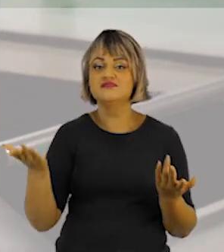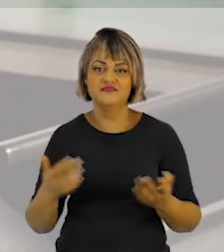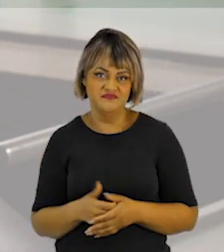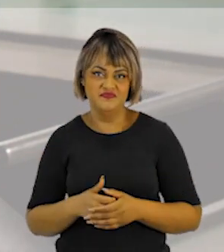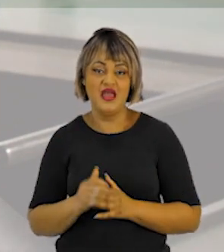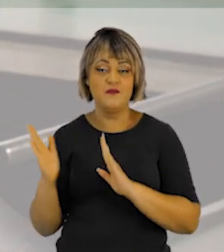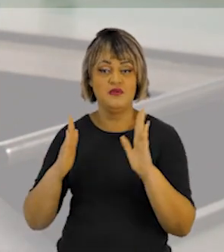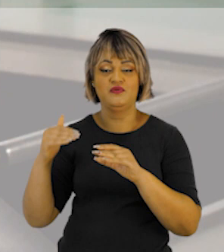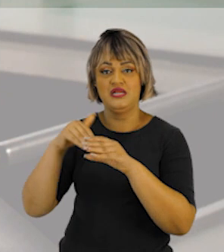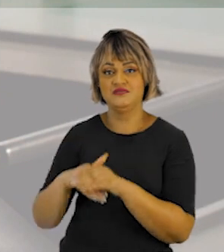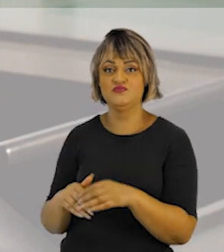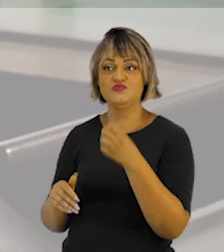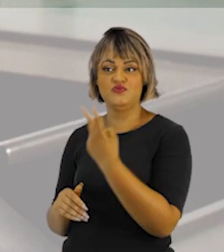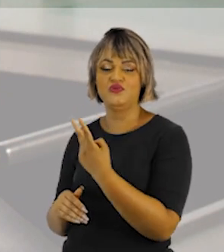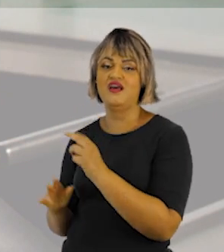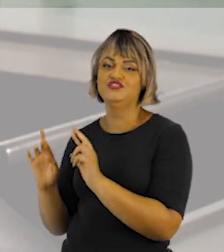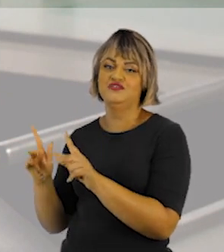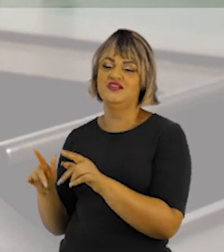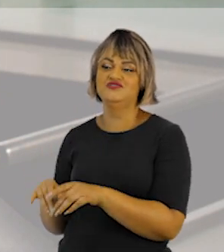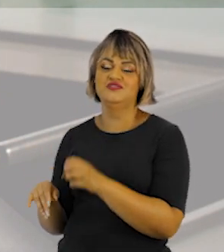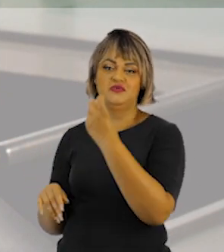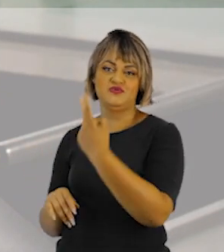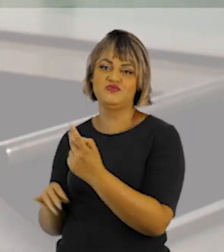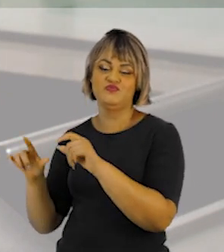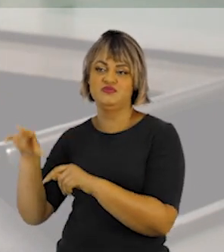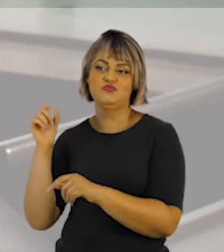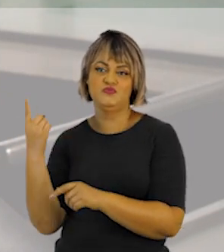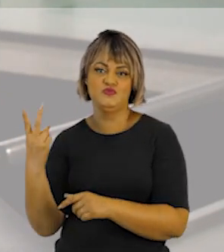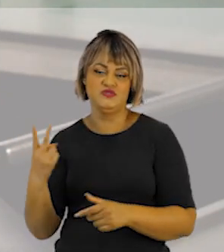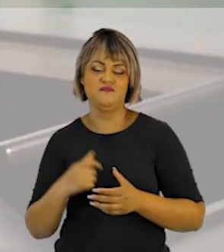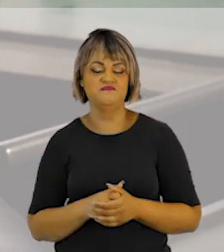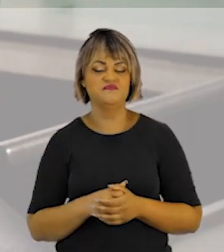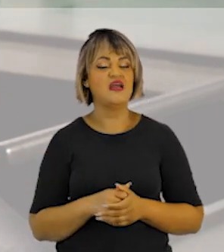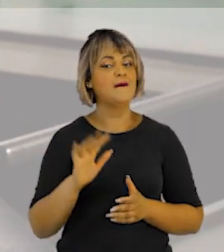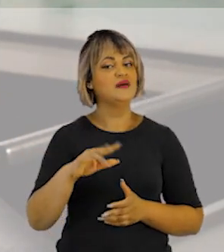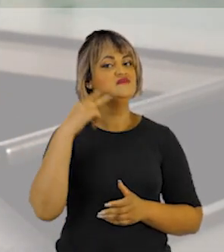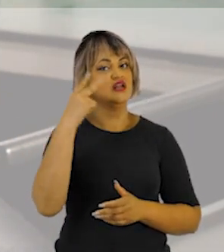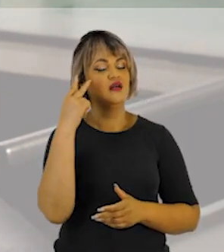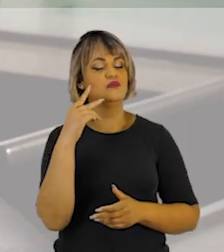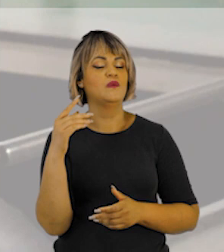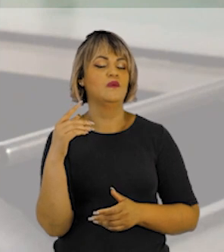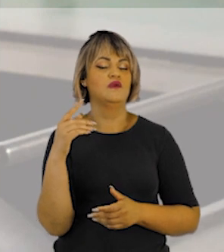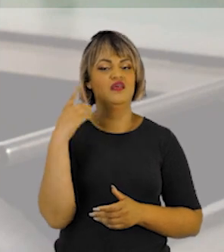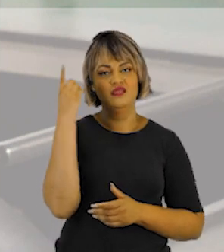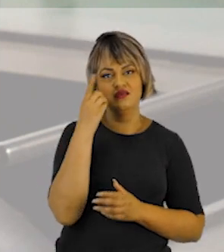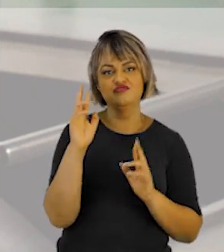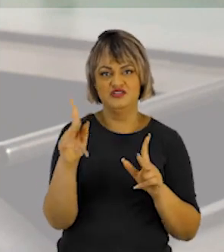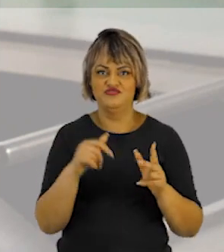Com o segundo turno, isso é mais difícil de acontecer. Já na eleição de vereador e deputado, é diferente.